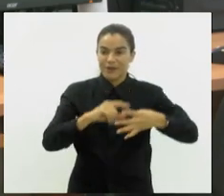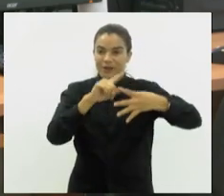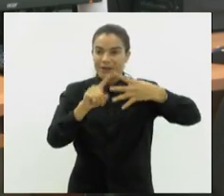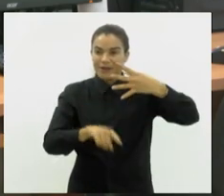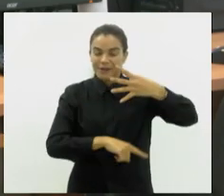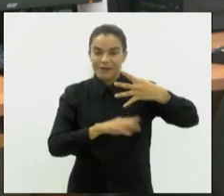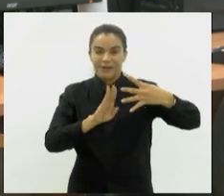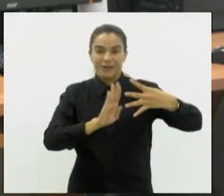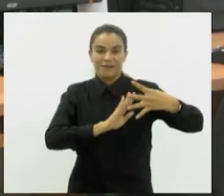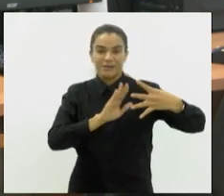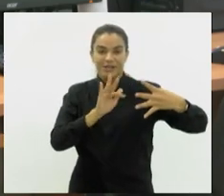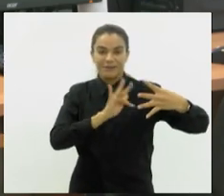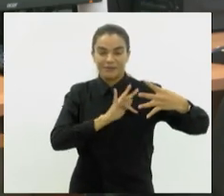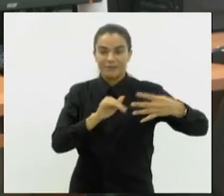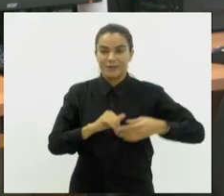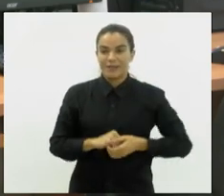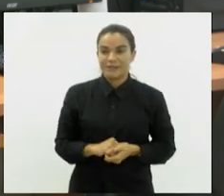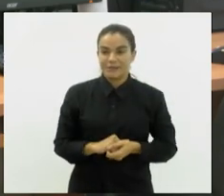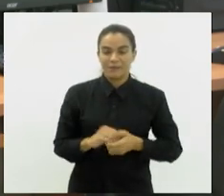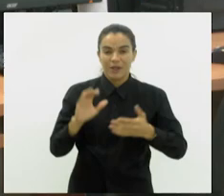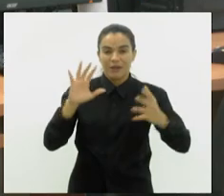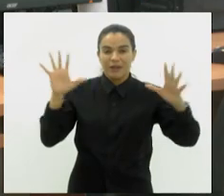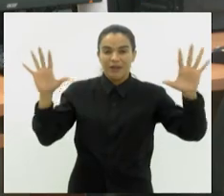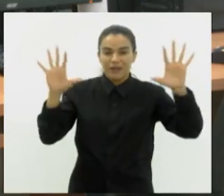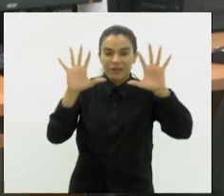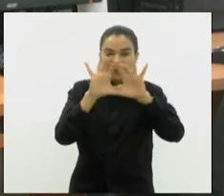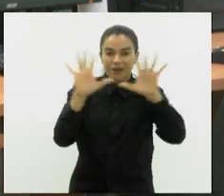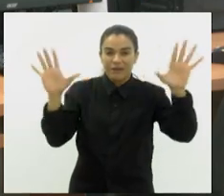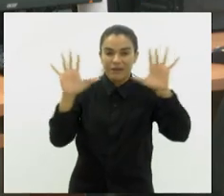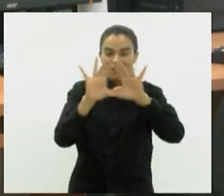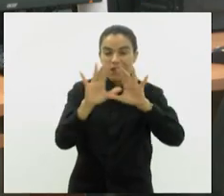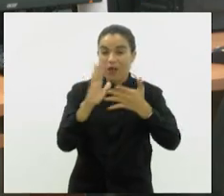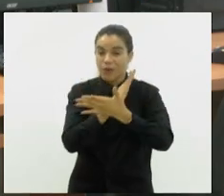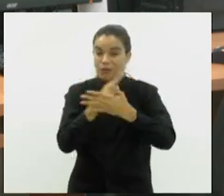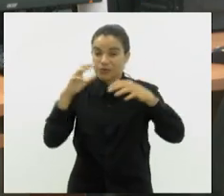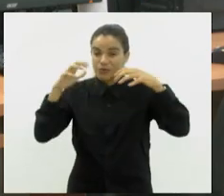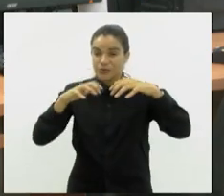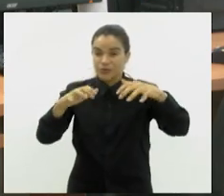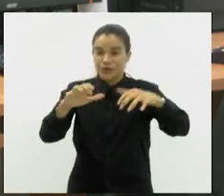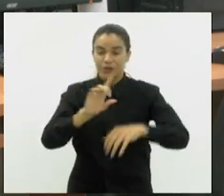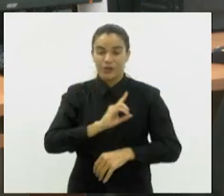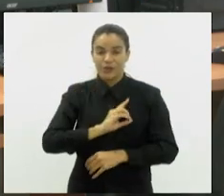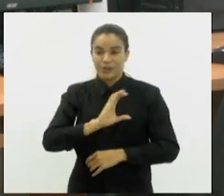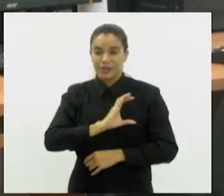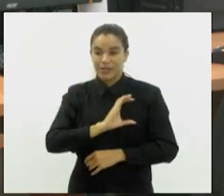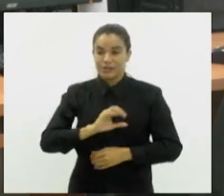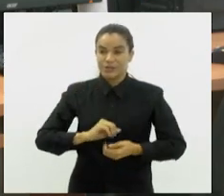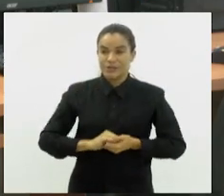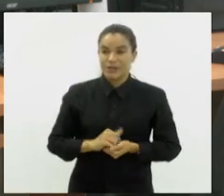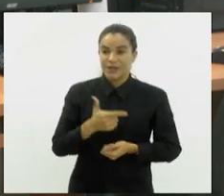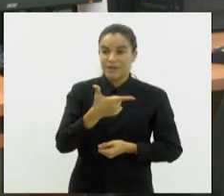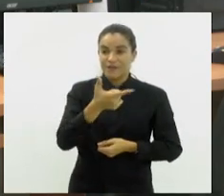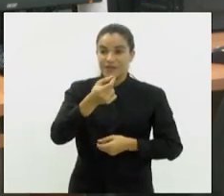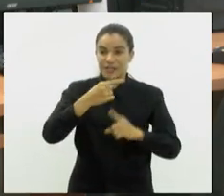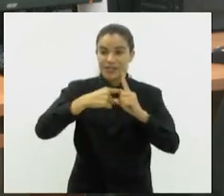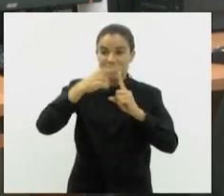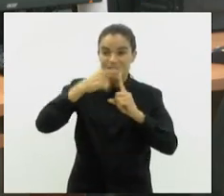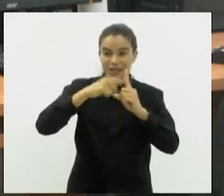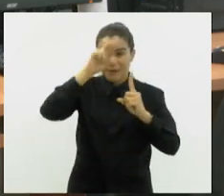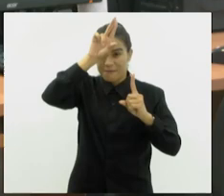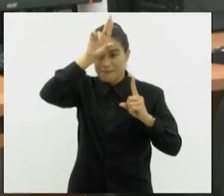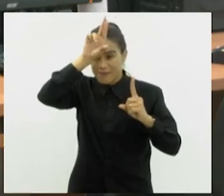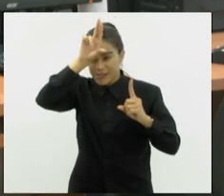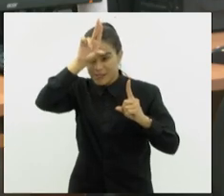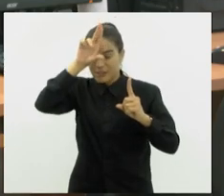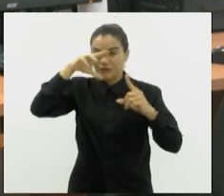Baixada Fluminense, todas com tempo nublado, algumas com chuva. Duque de Caxias, nesse momento, 20 graus. Mesquita, com